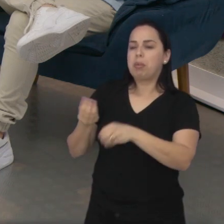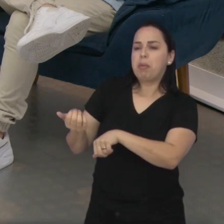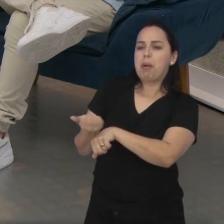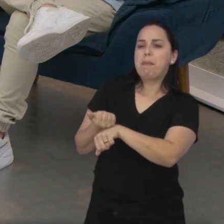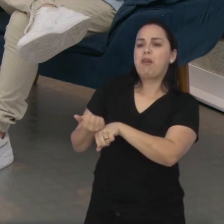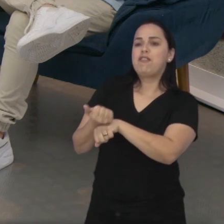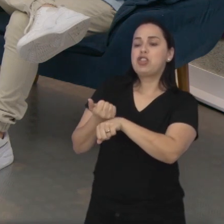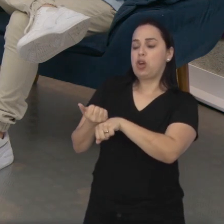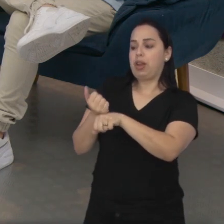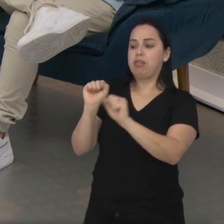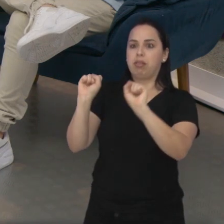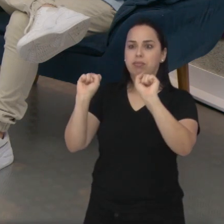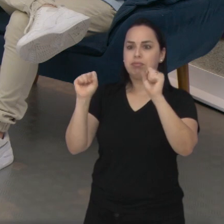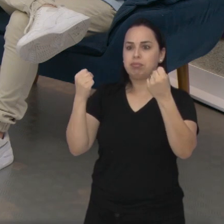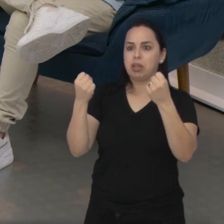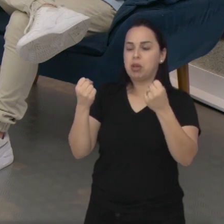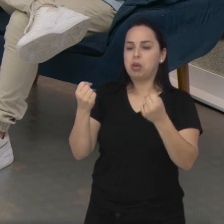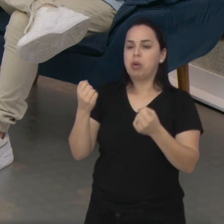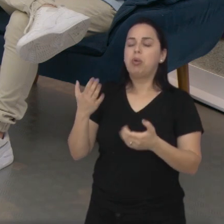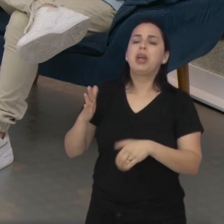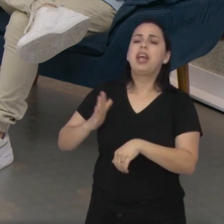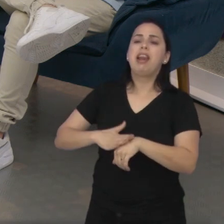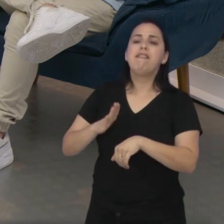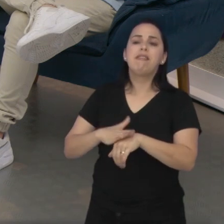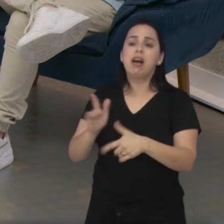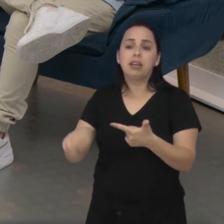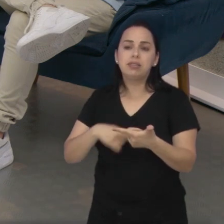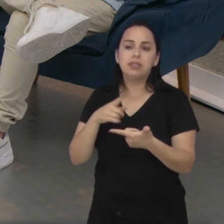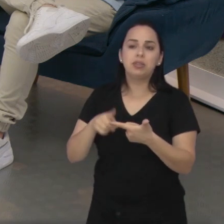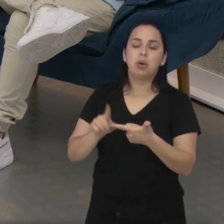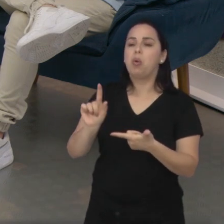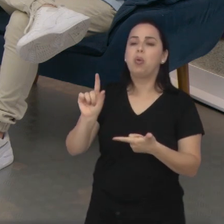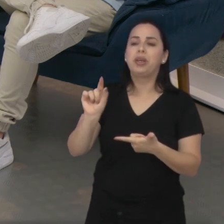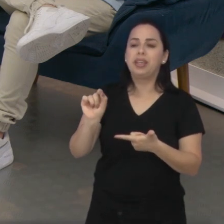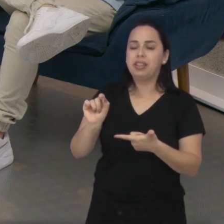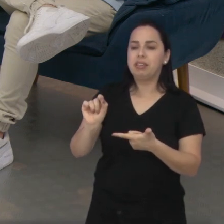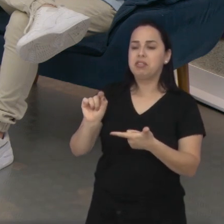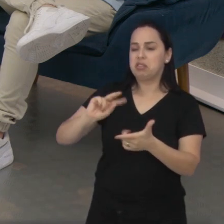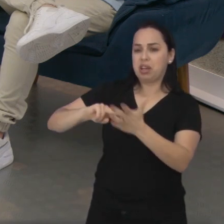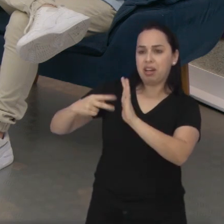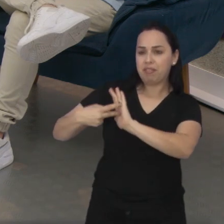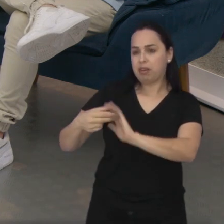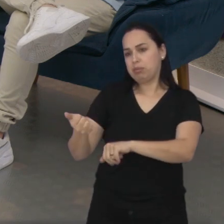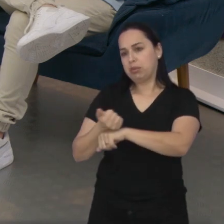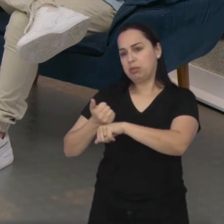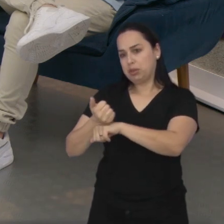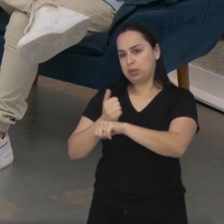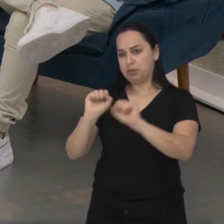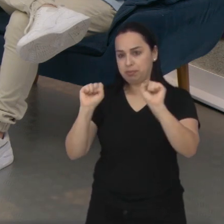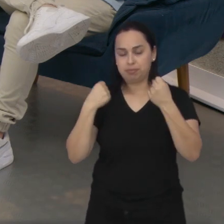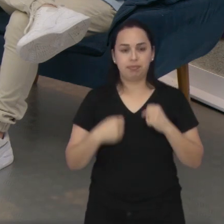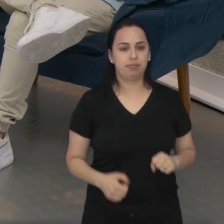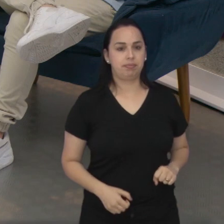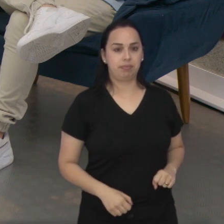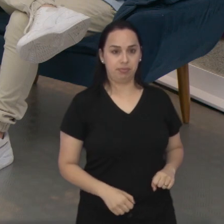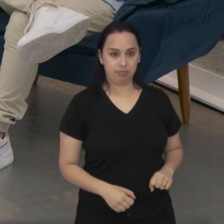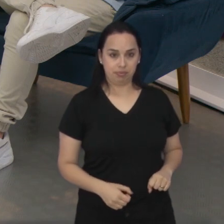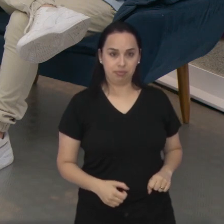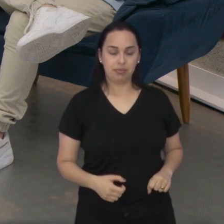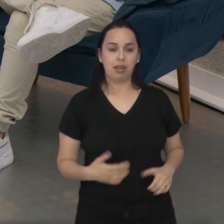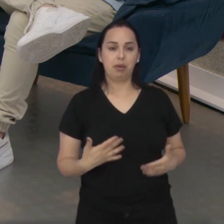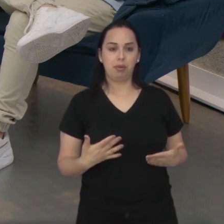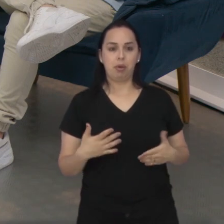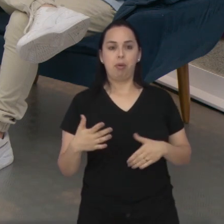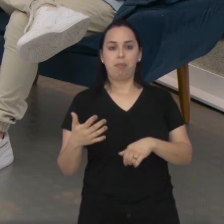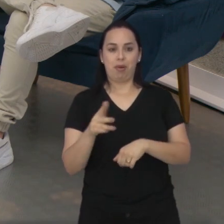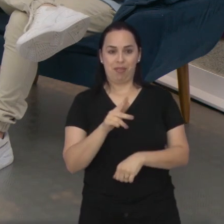o profissional de educação física. Qual que é a rotina? O que faz? O que é um profissional de educação física? O profissional de educação